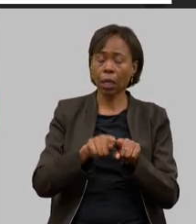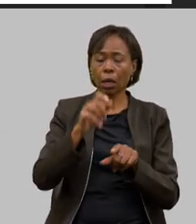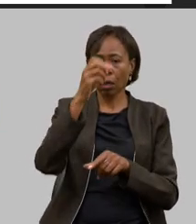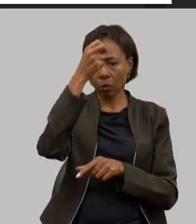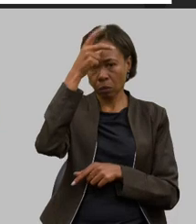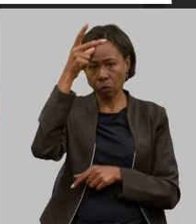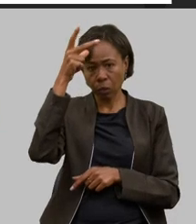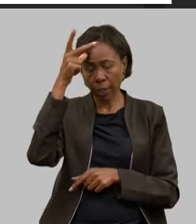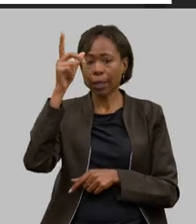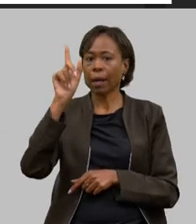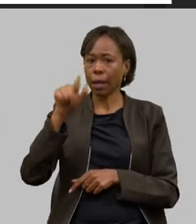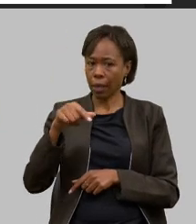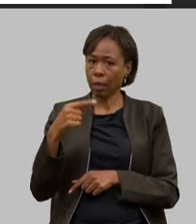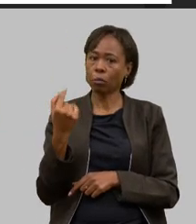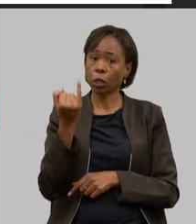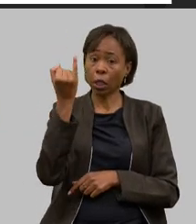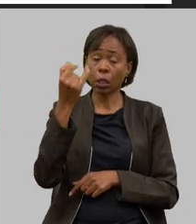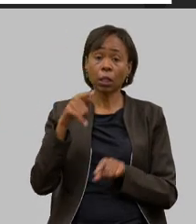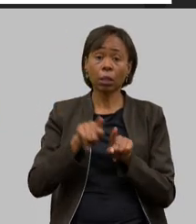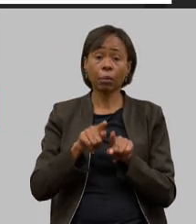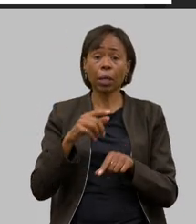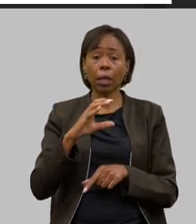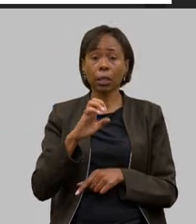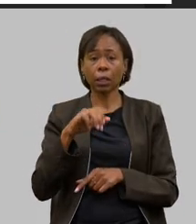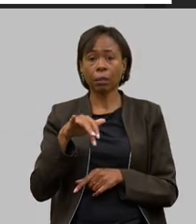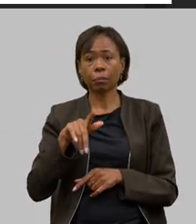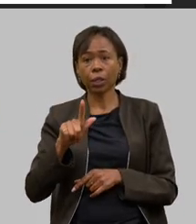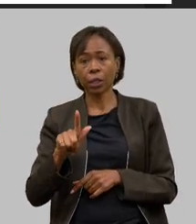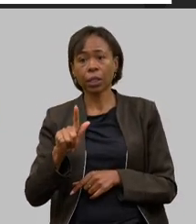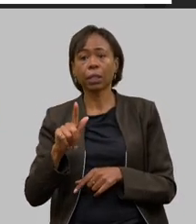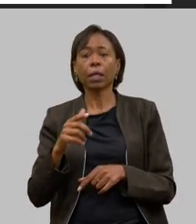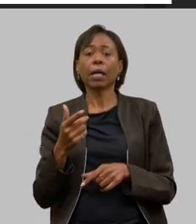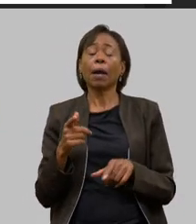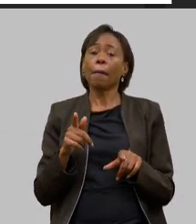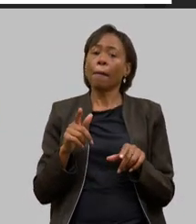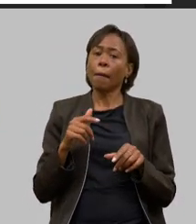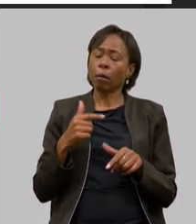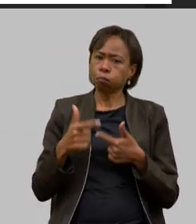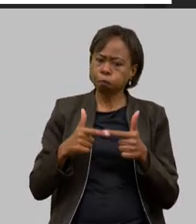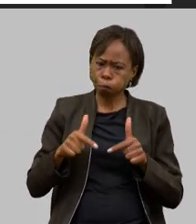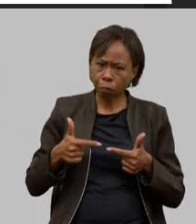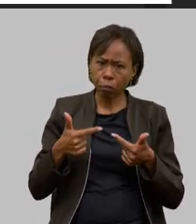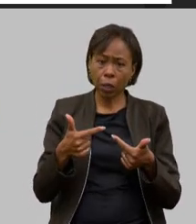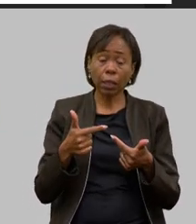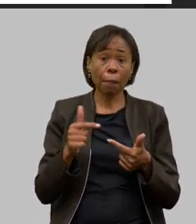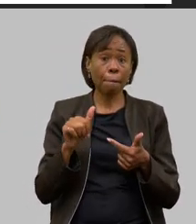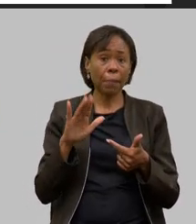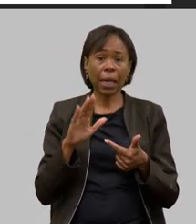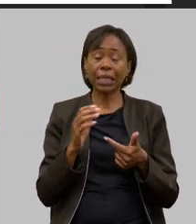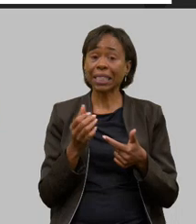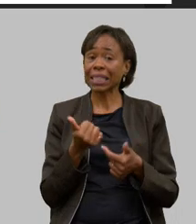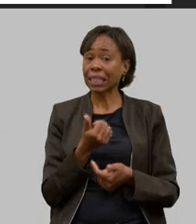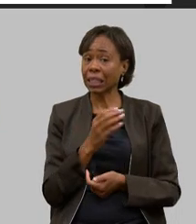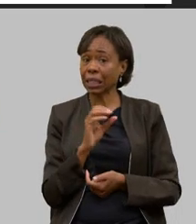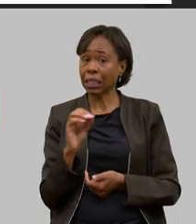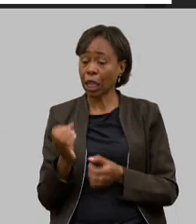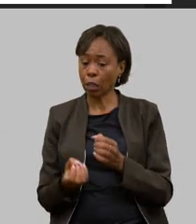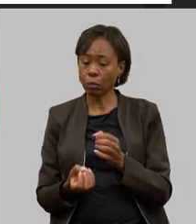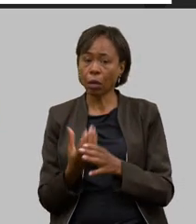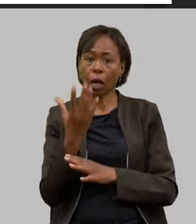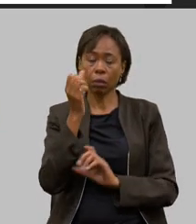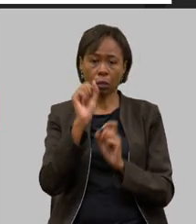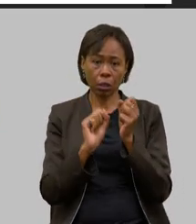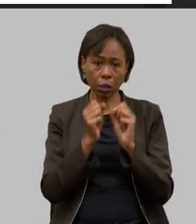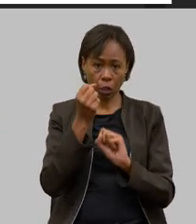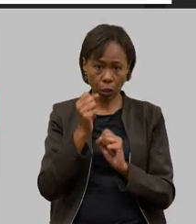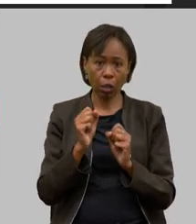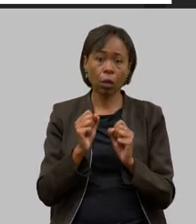notória e a CEMIG tem se desdobrado nós já inauguramos mais de 100 subestações e lançamos durante a Megaleite o CEMIG